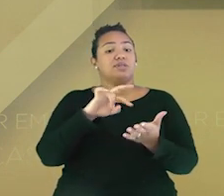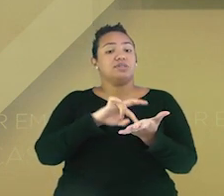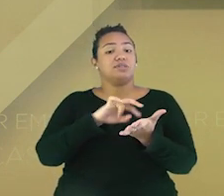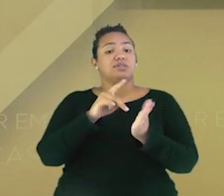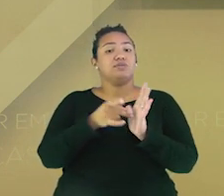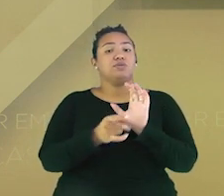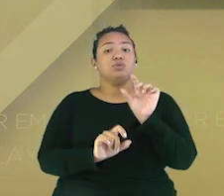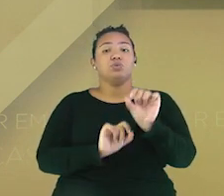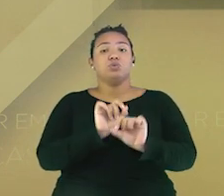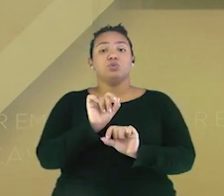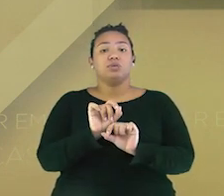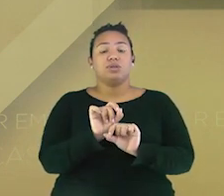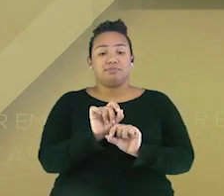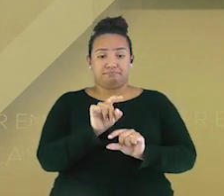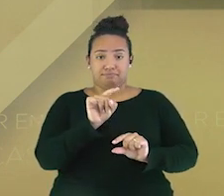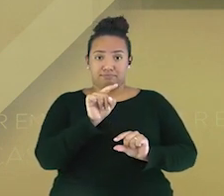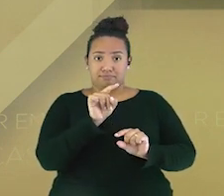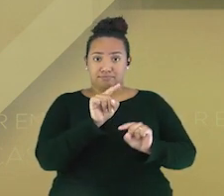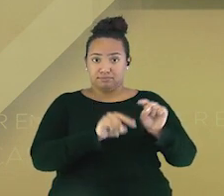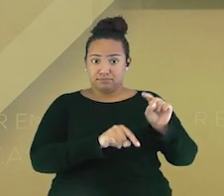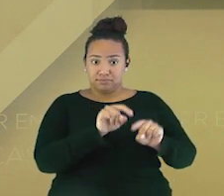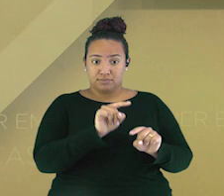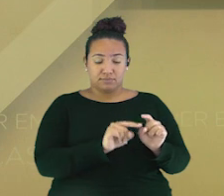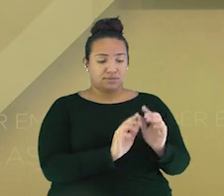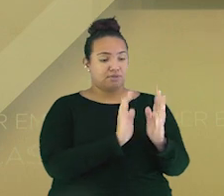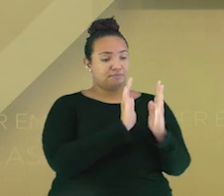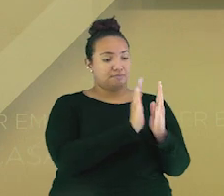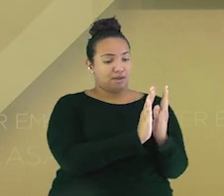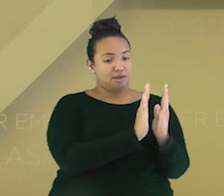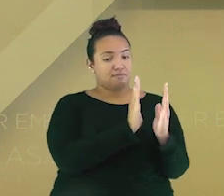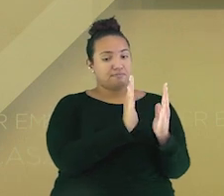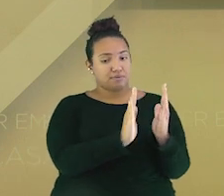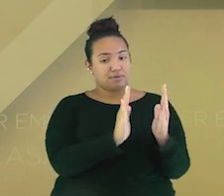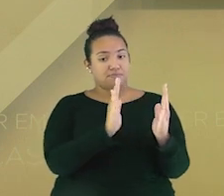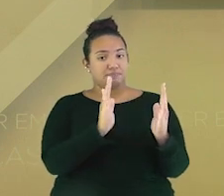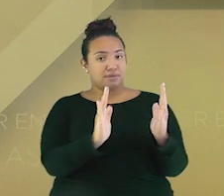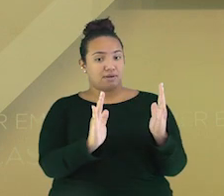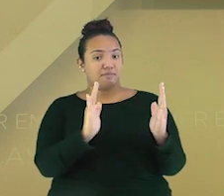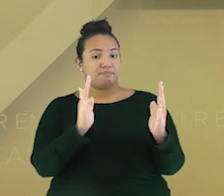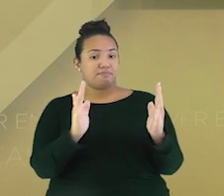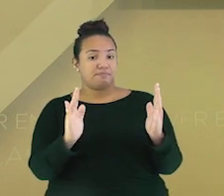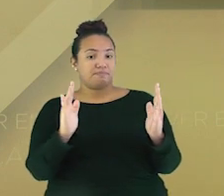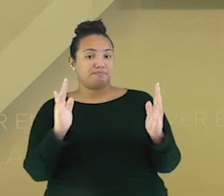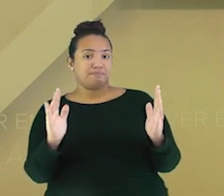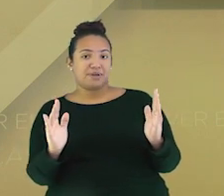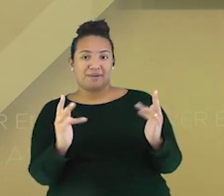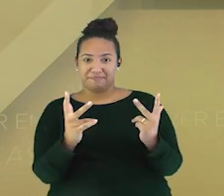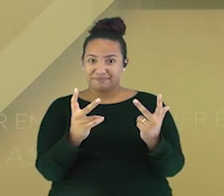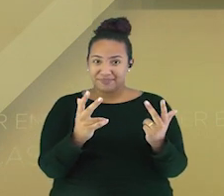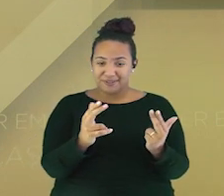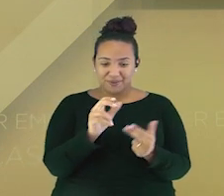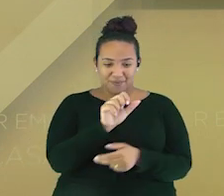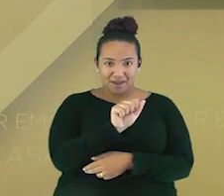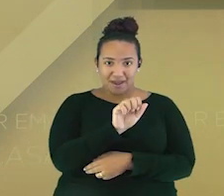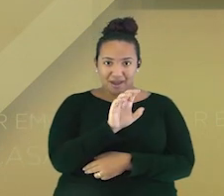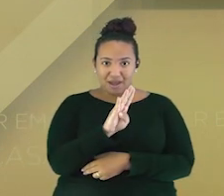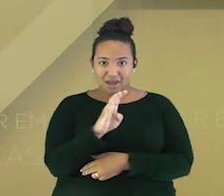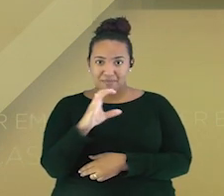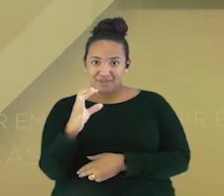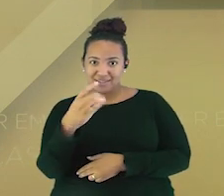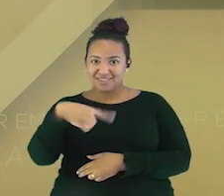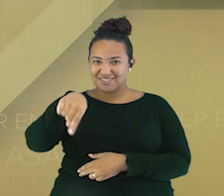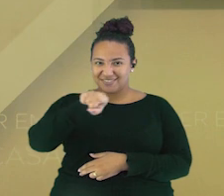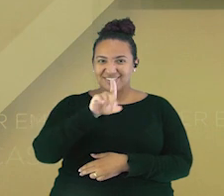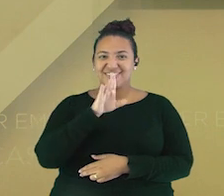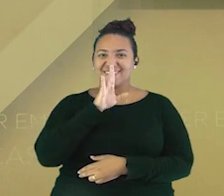elementos que vem um após o outro. Assim como nós temos? A ordem do alfabeto, que vocês já conhecem.